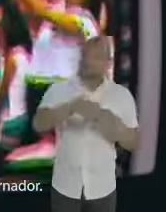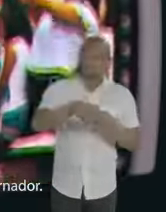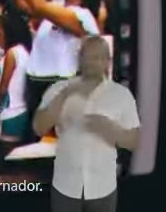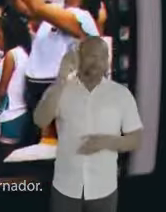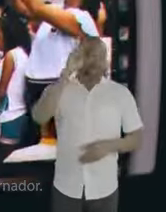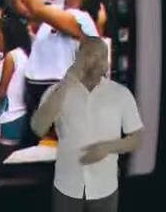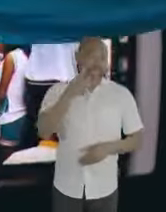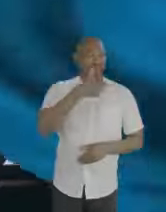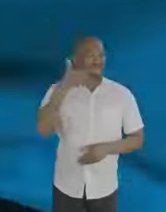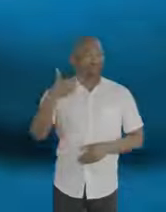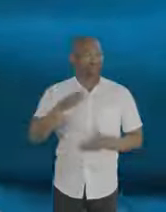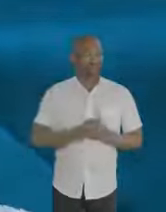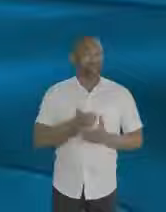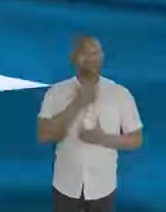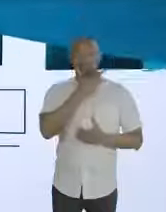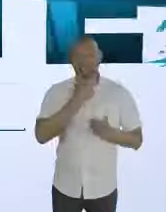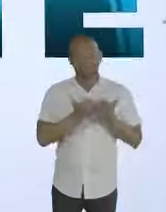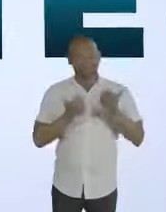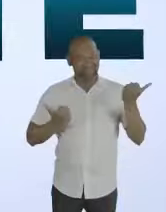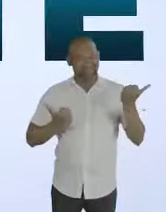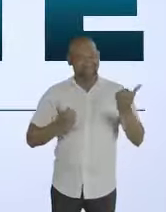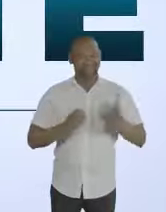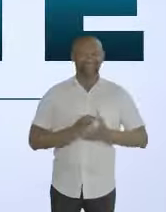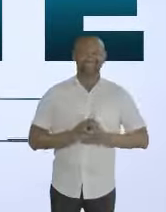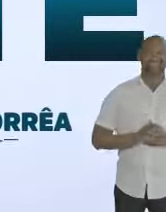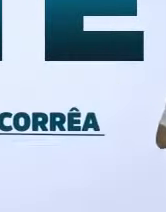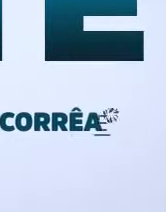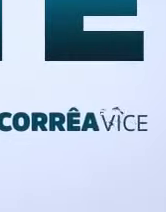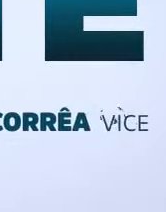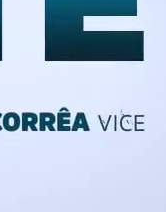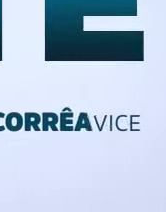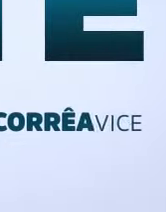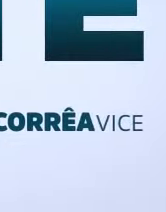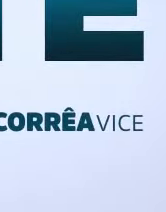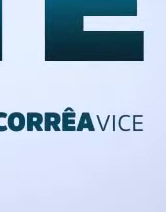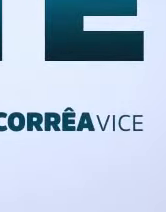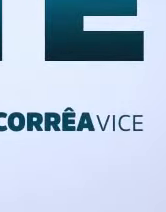governador. Vote Valmir Governador 22, Emília Vice.